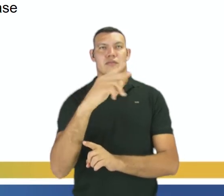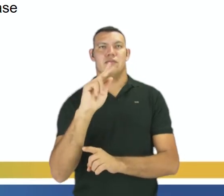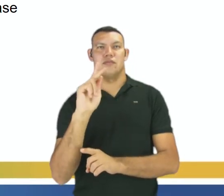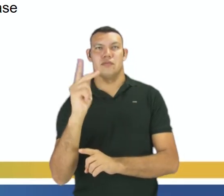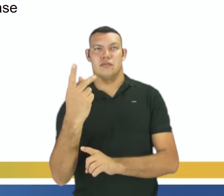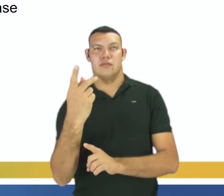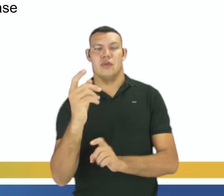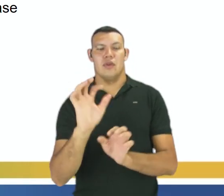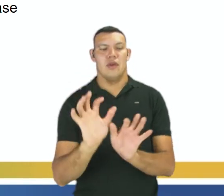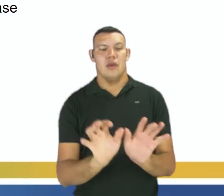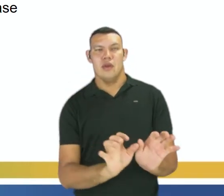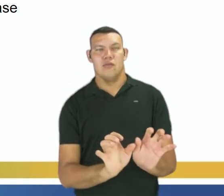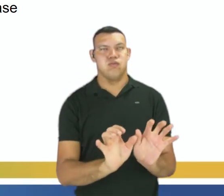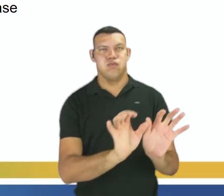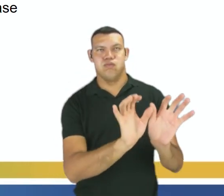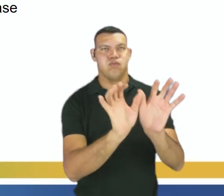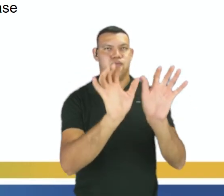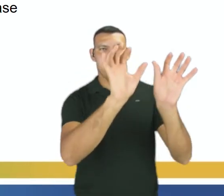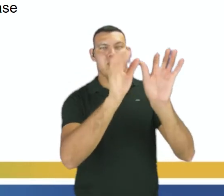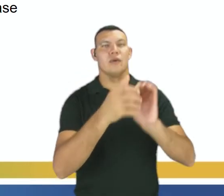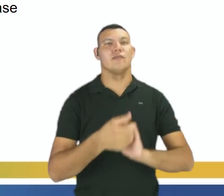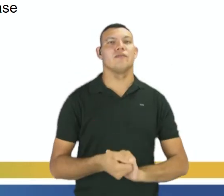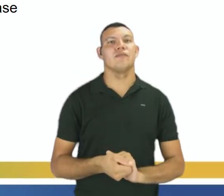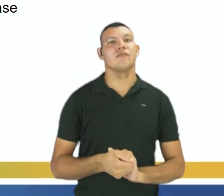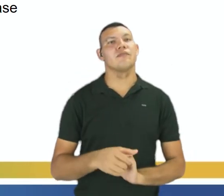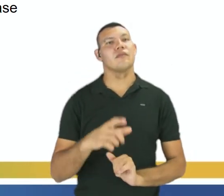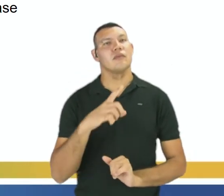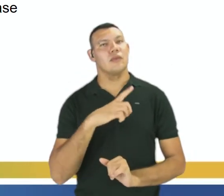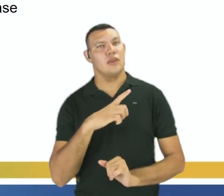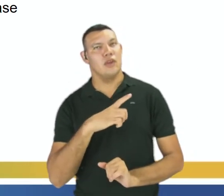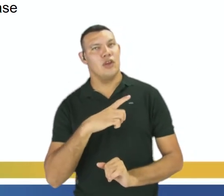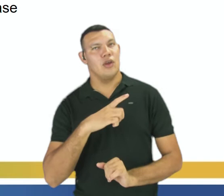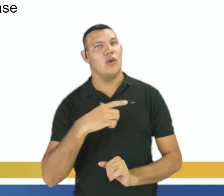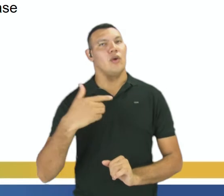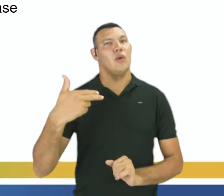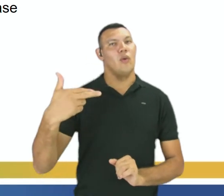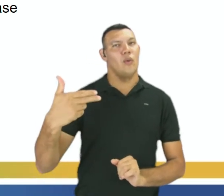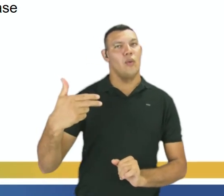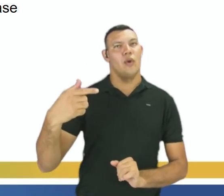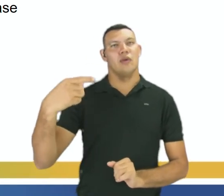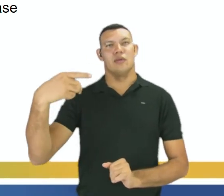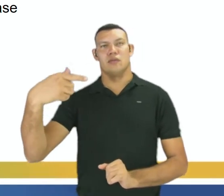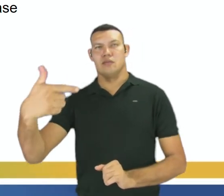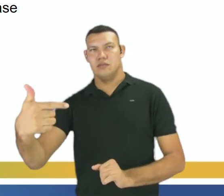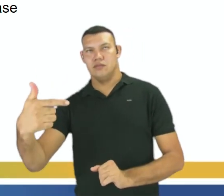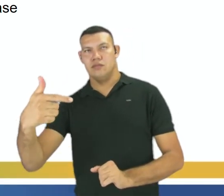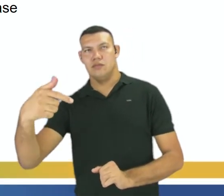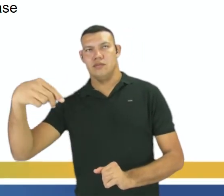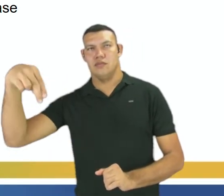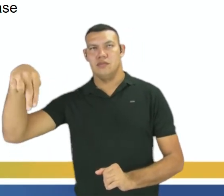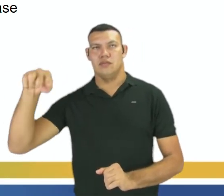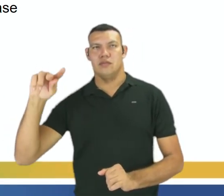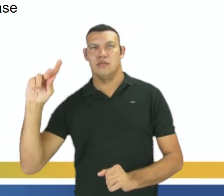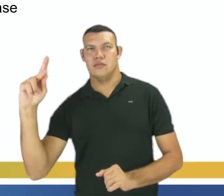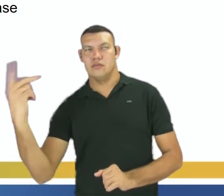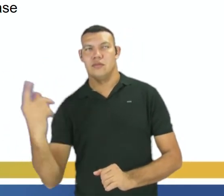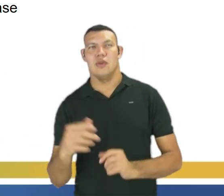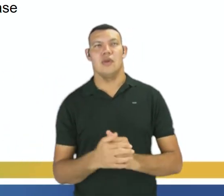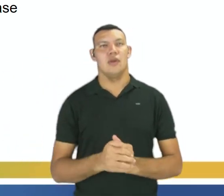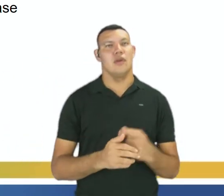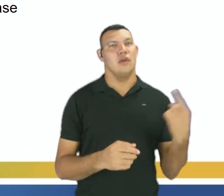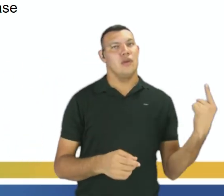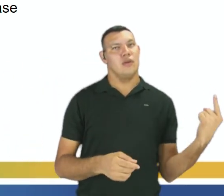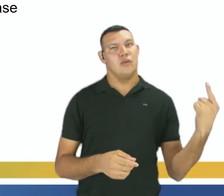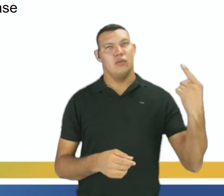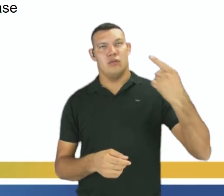formando 2 mols de amônia. Então, nós temos aqui sentido reagente para o produto, nós temos